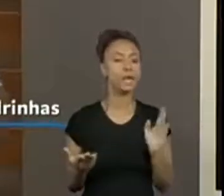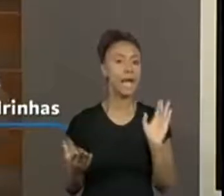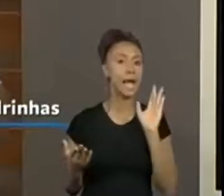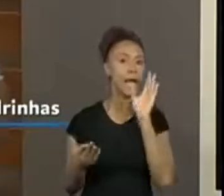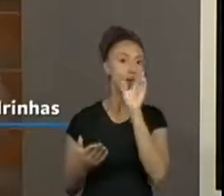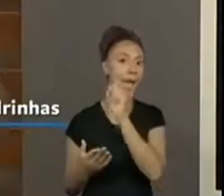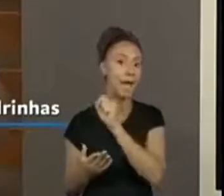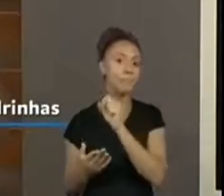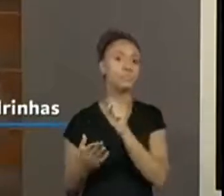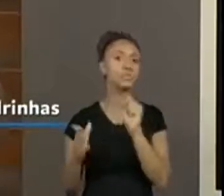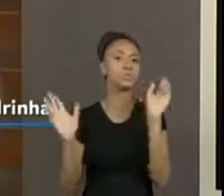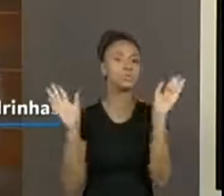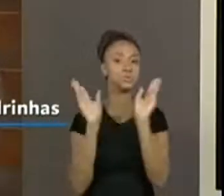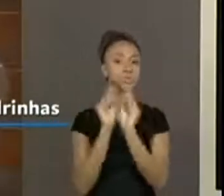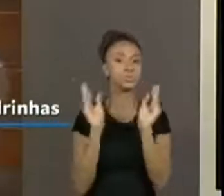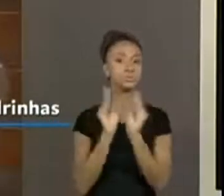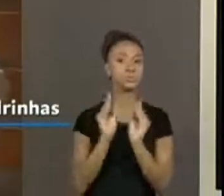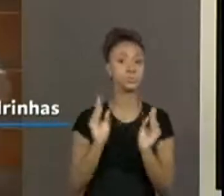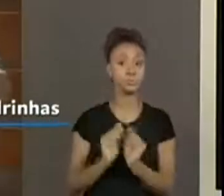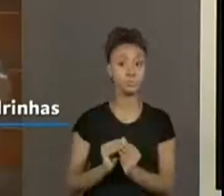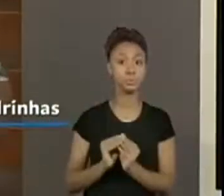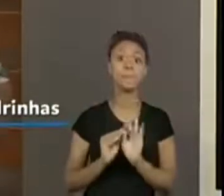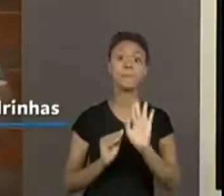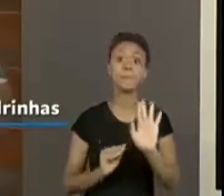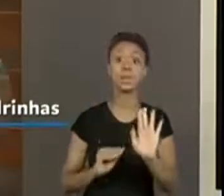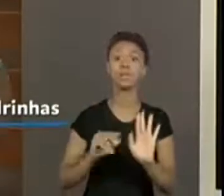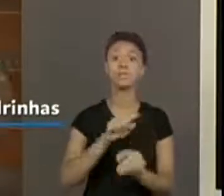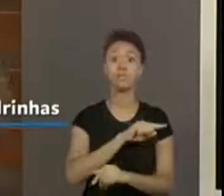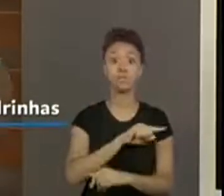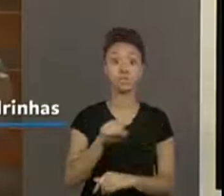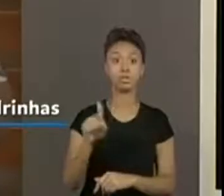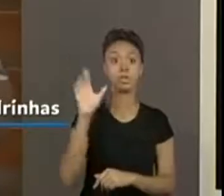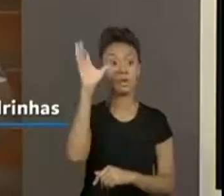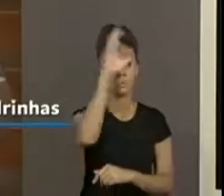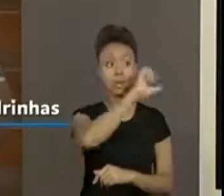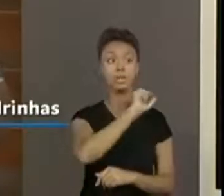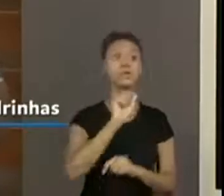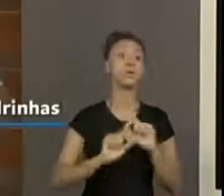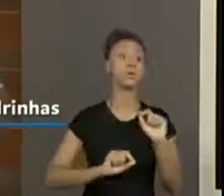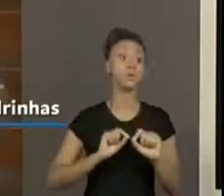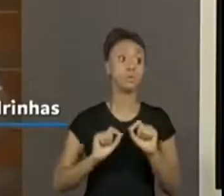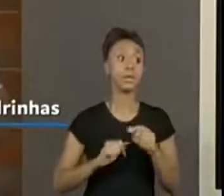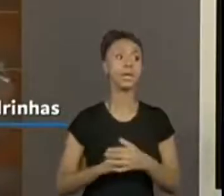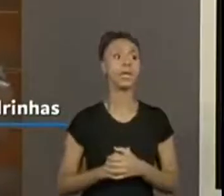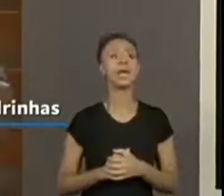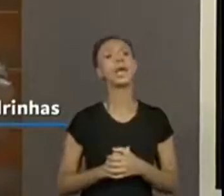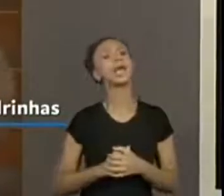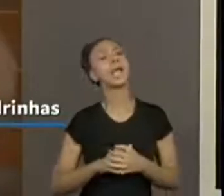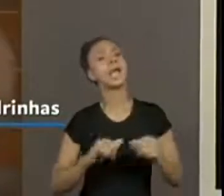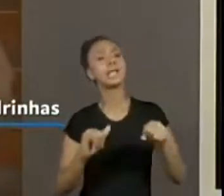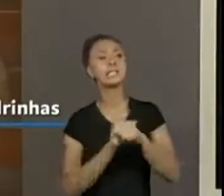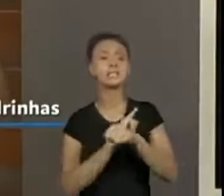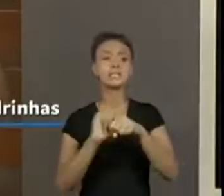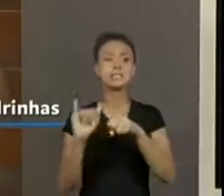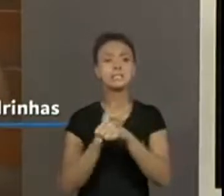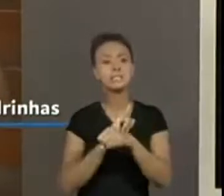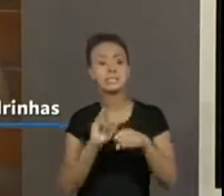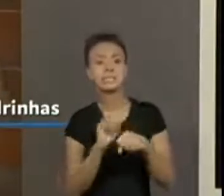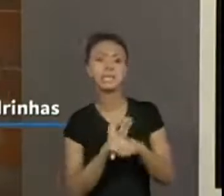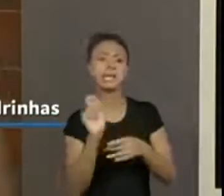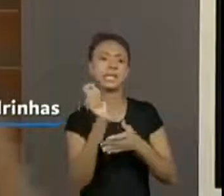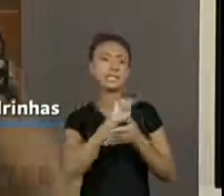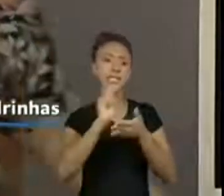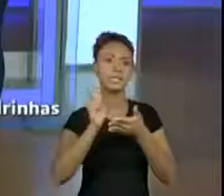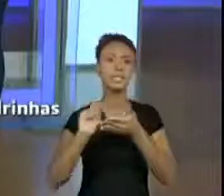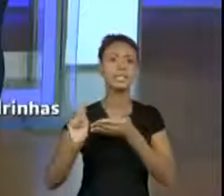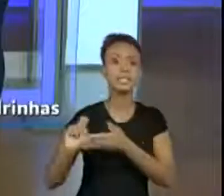simplificada a ela, mas garantindo o necessário para vocês não esquecerem quais recursos, crianças, podem usar quando precisar escrever uma